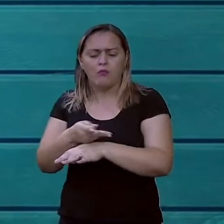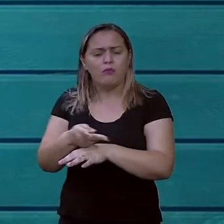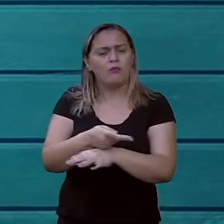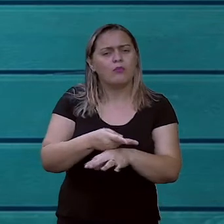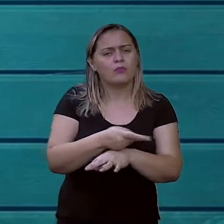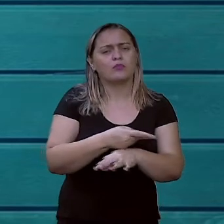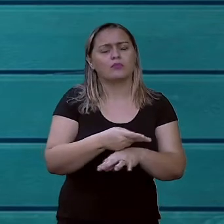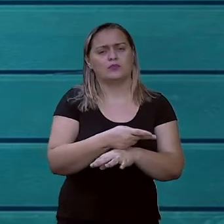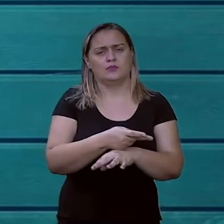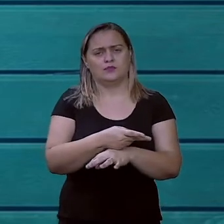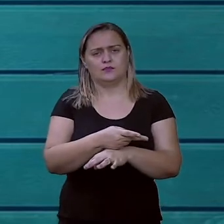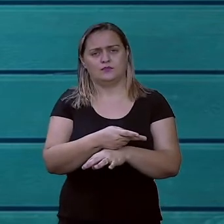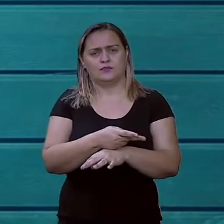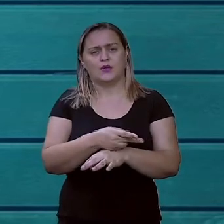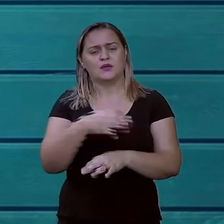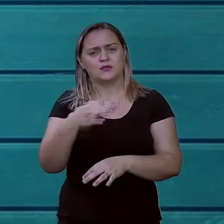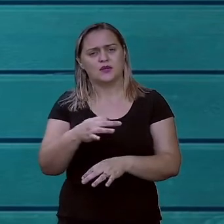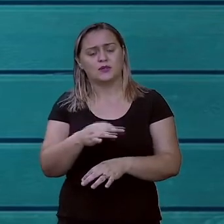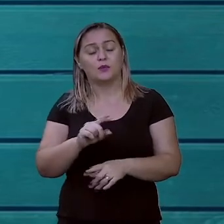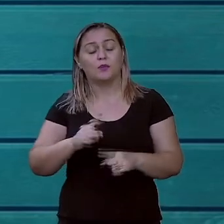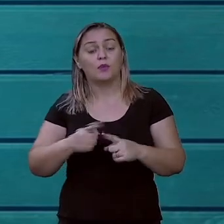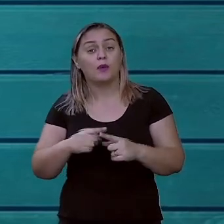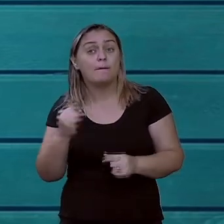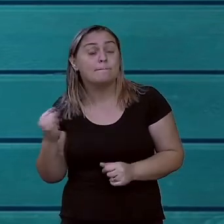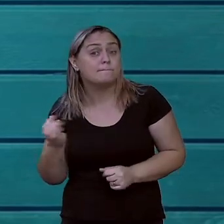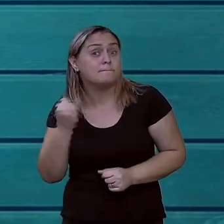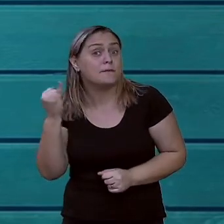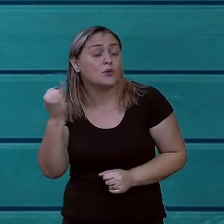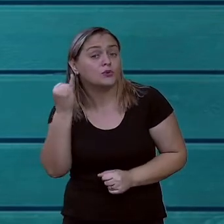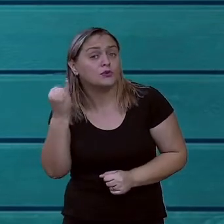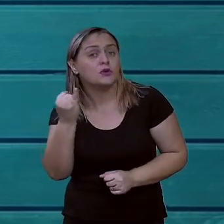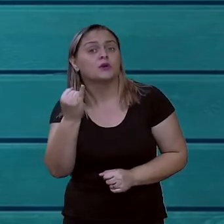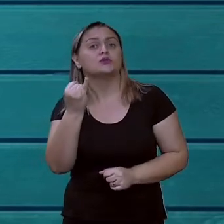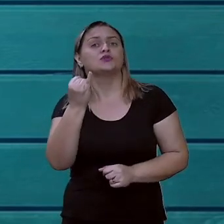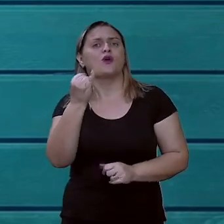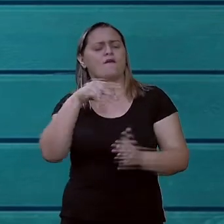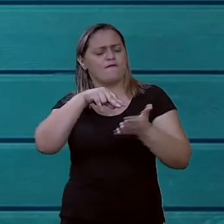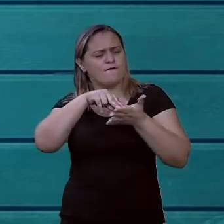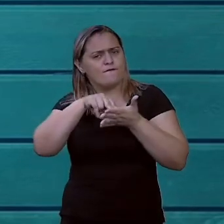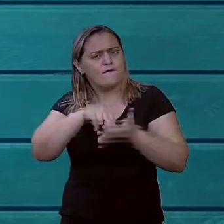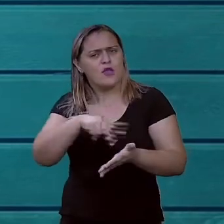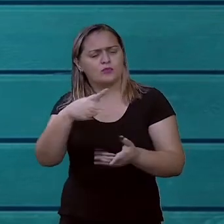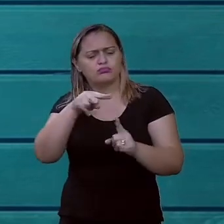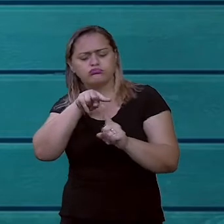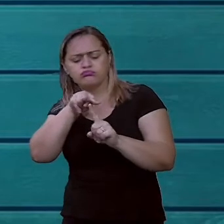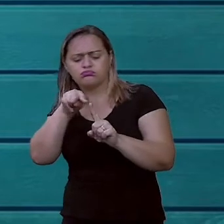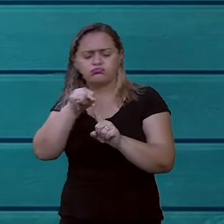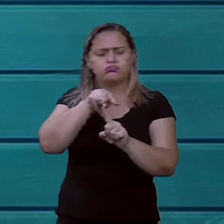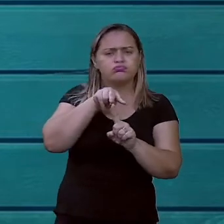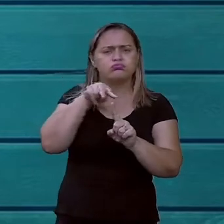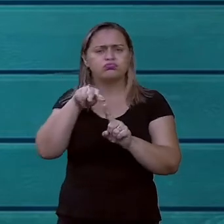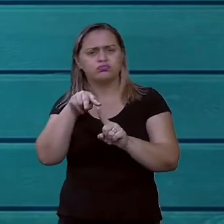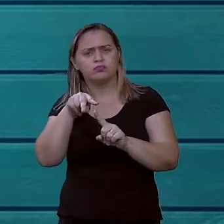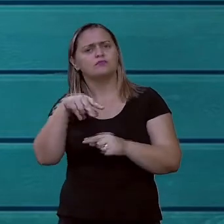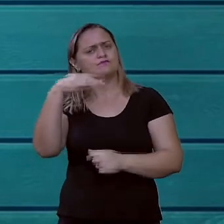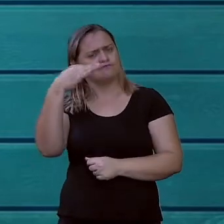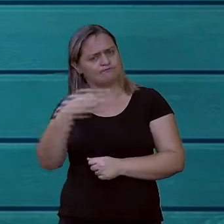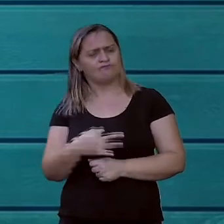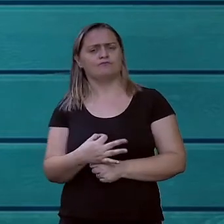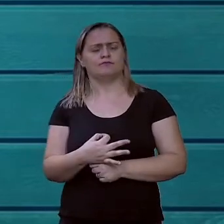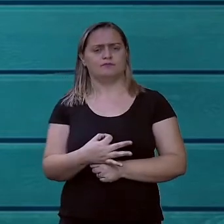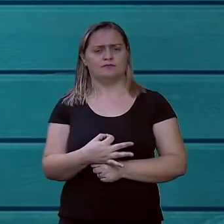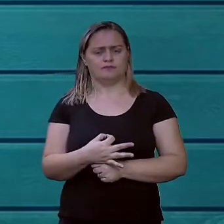sustente firme o seu ponto de vista, baseado em quê? Em argumentos. E por isso,